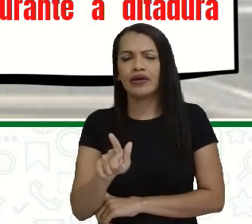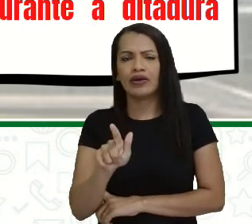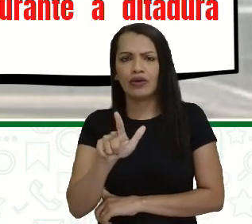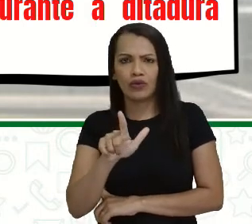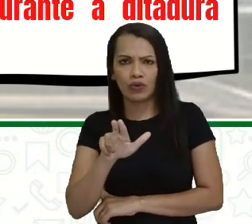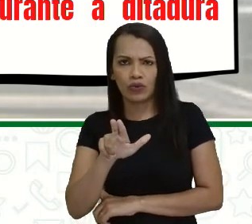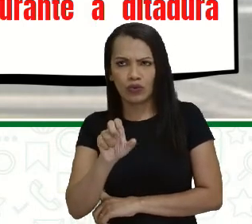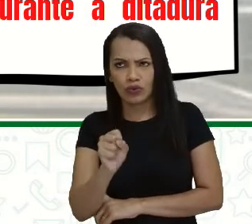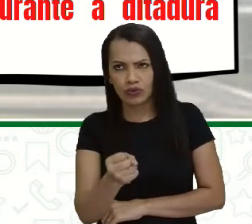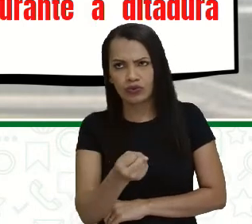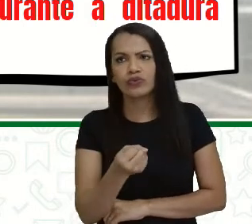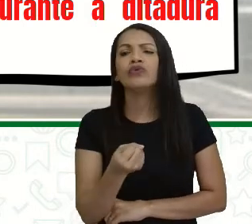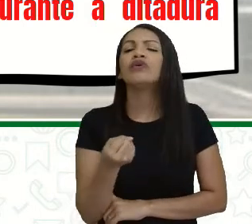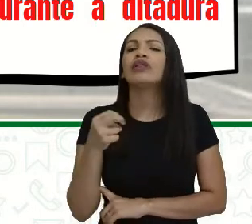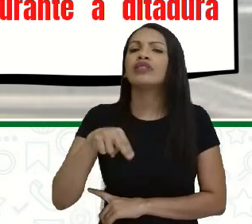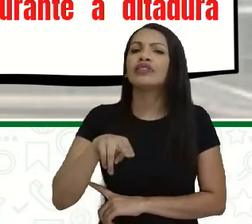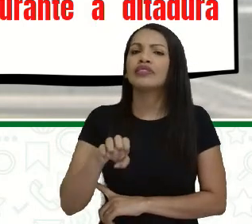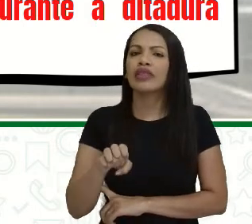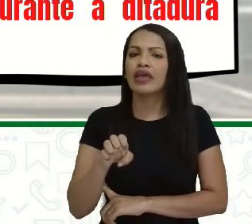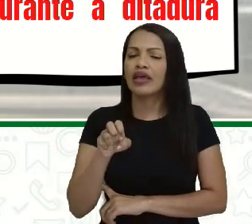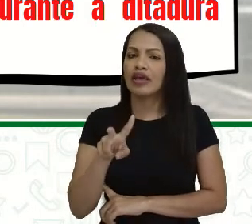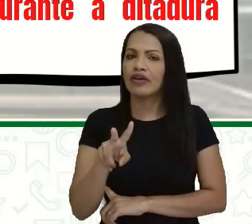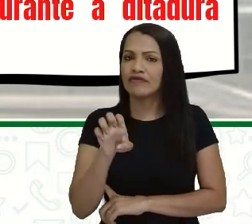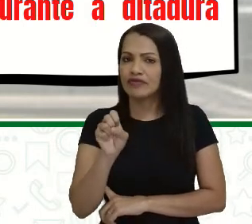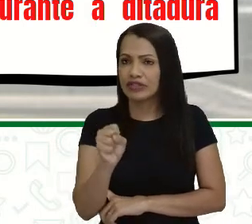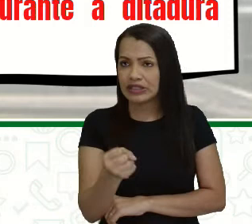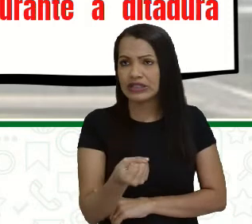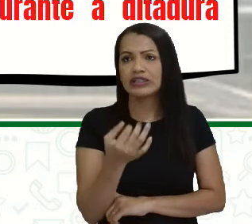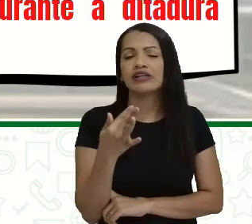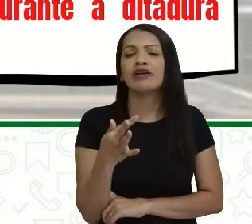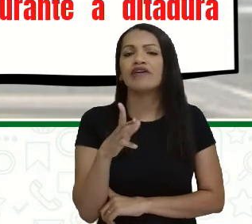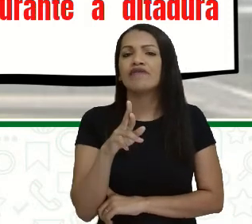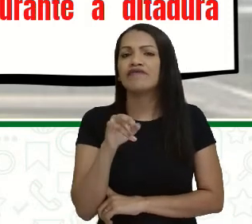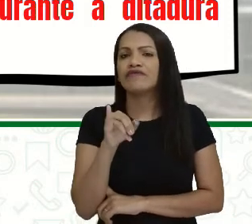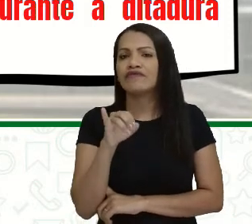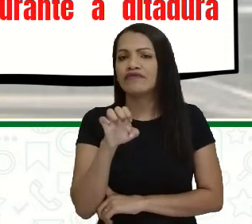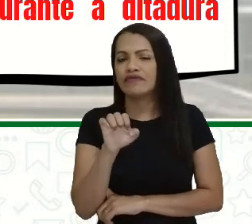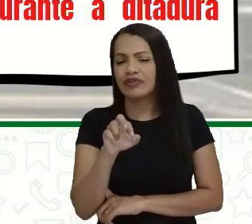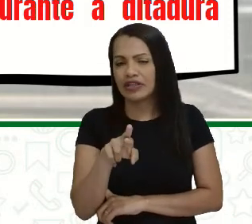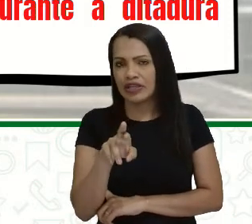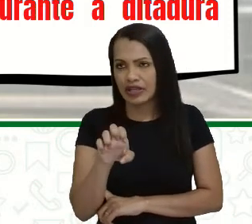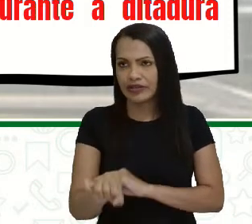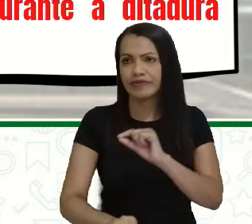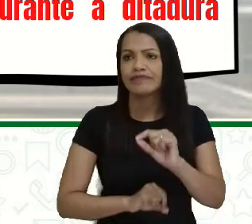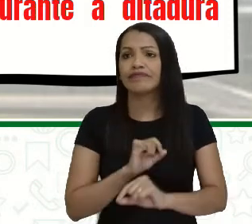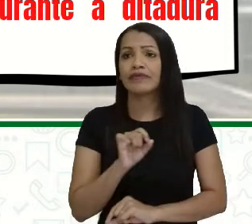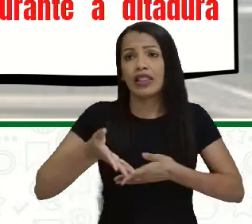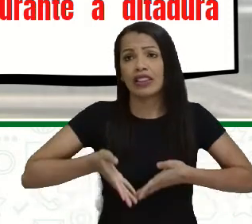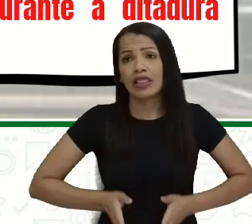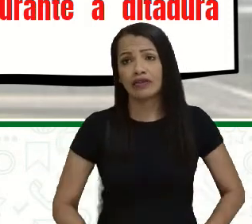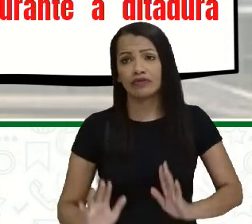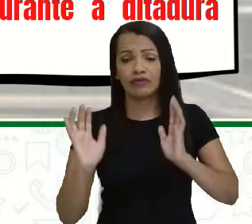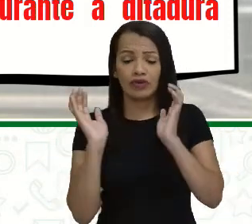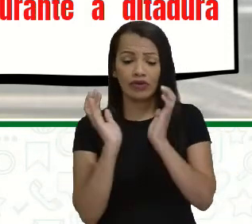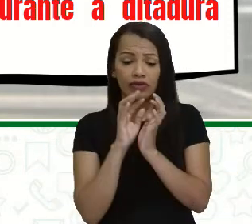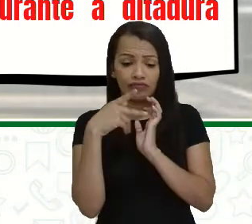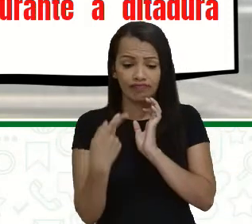ó, a gente tá bem pertinho do aniversário dele, do aniversário de nascimento, de 1921.